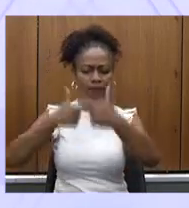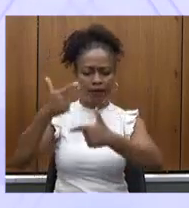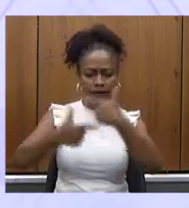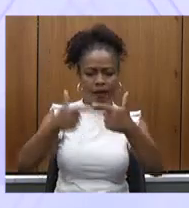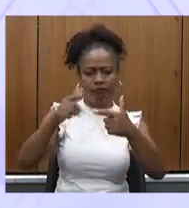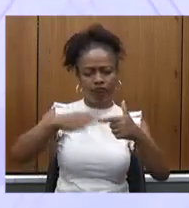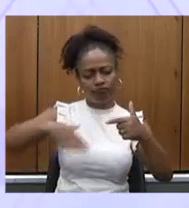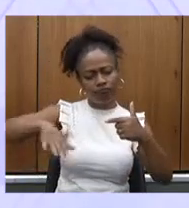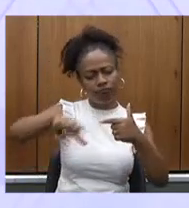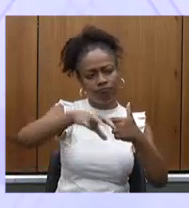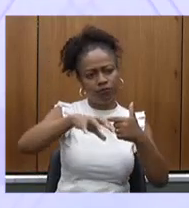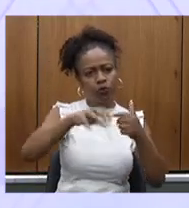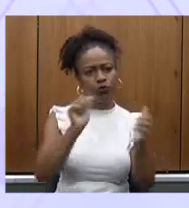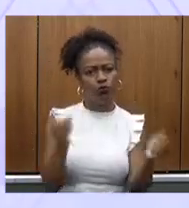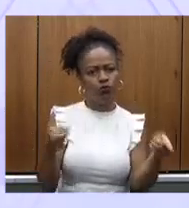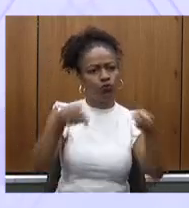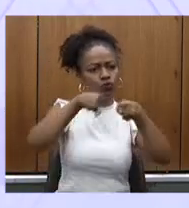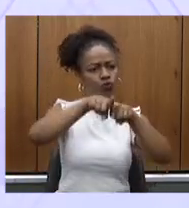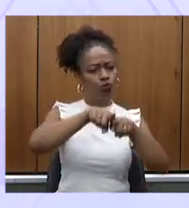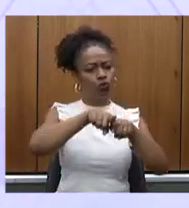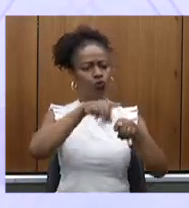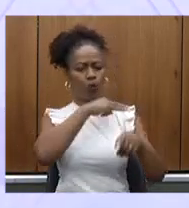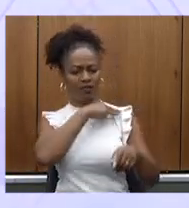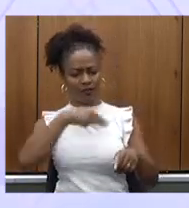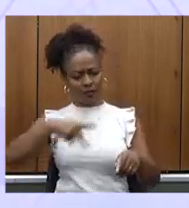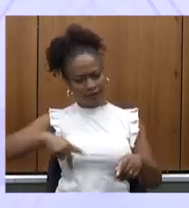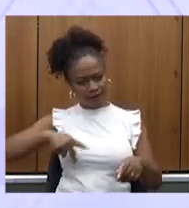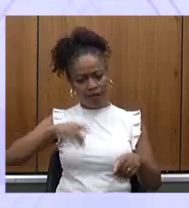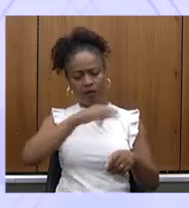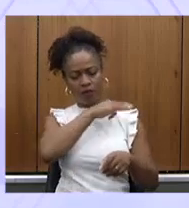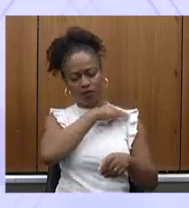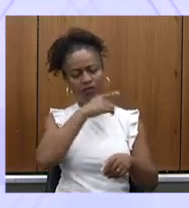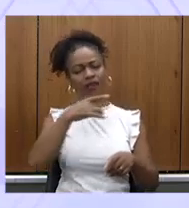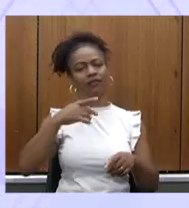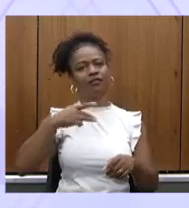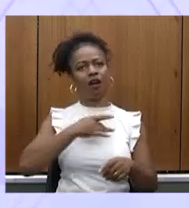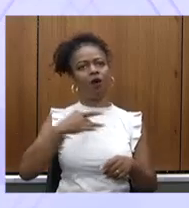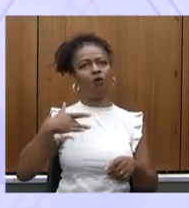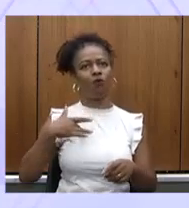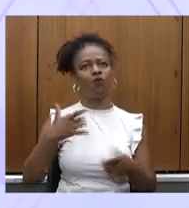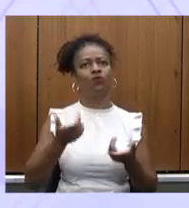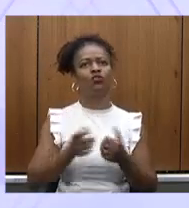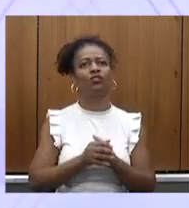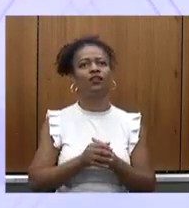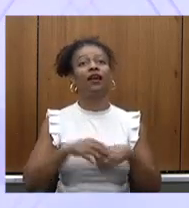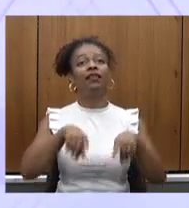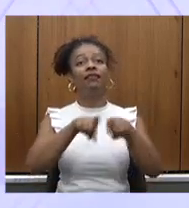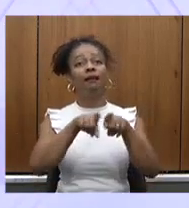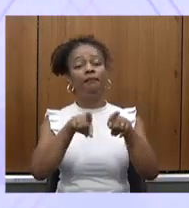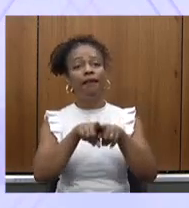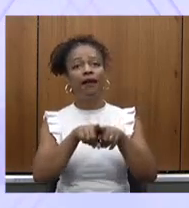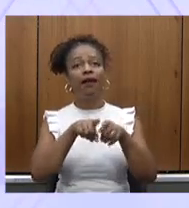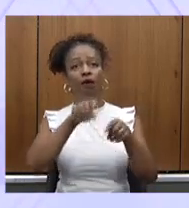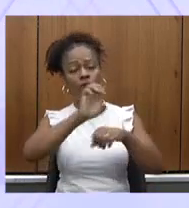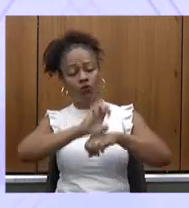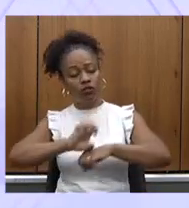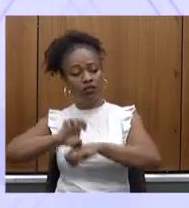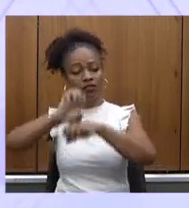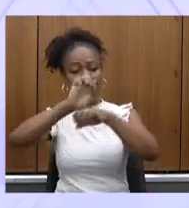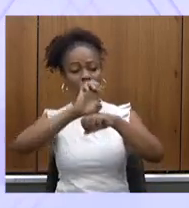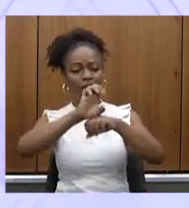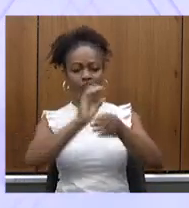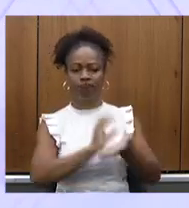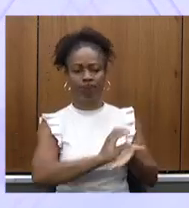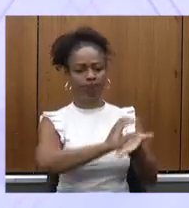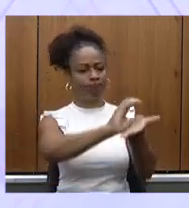com o Ministério da Saúde, com os municípios, e o Estado custeia cerca de 85% desse serviço